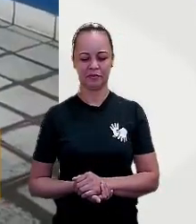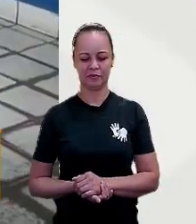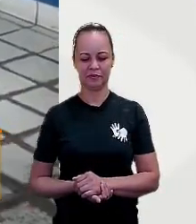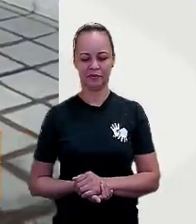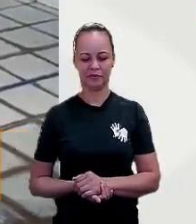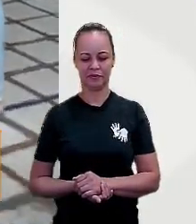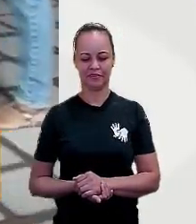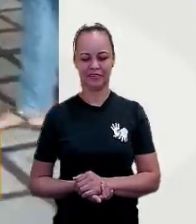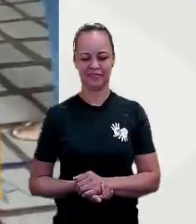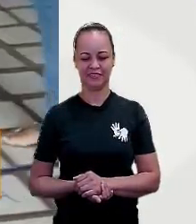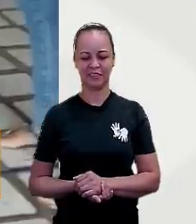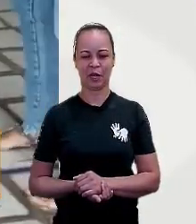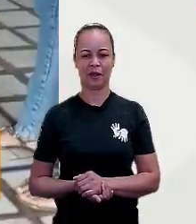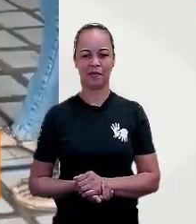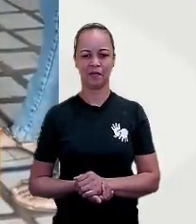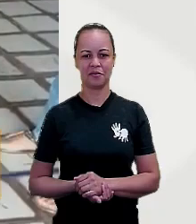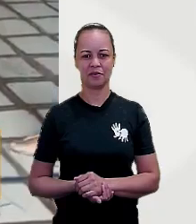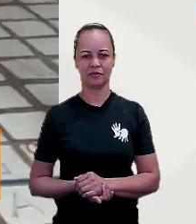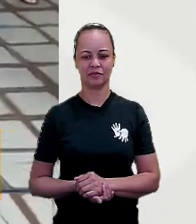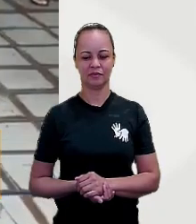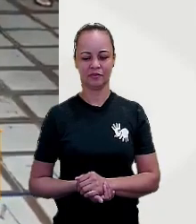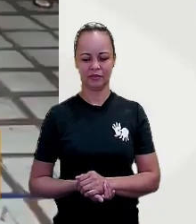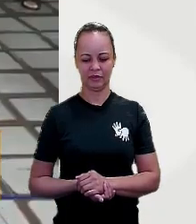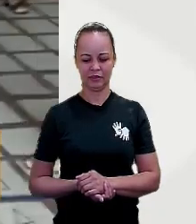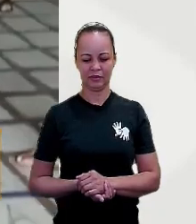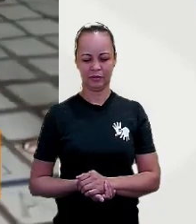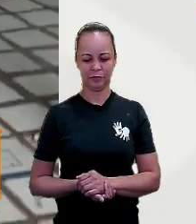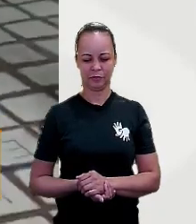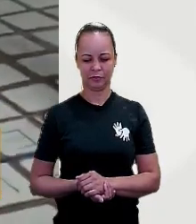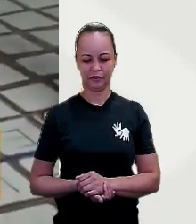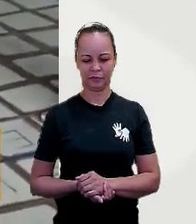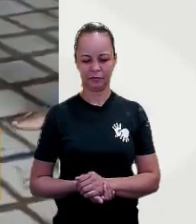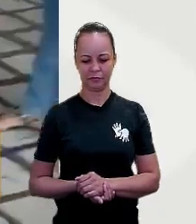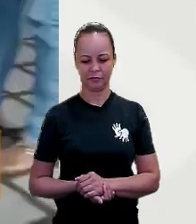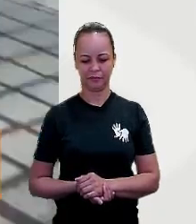Ela abre ele e abre abre e Vem com uma aqui e outra aqui.